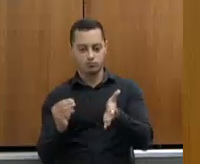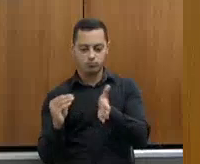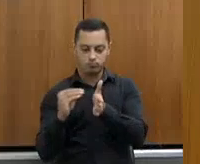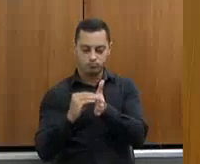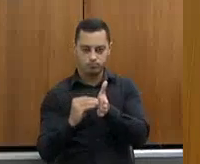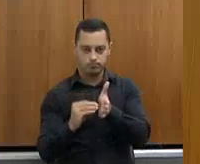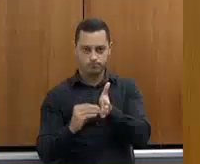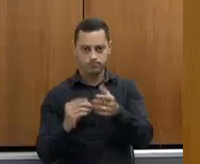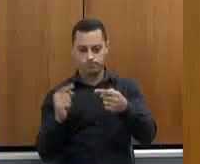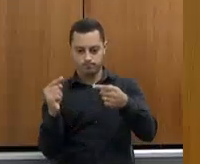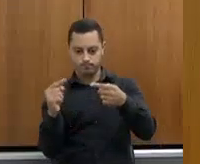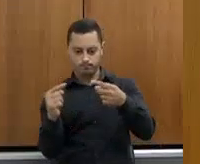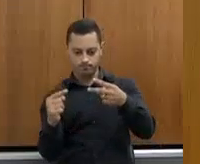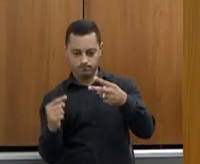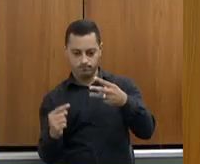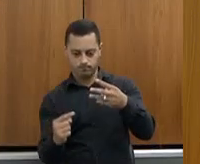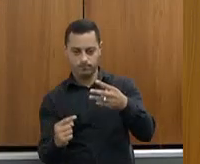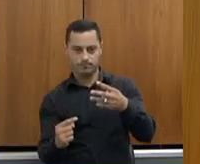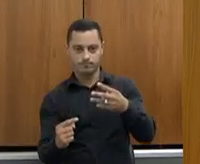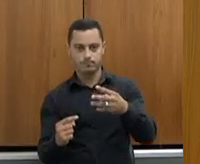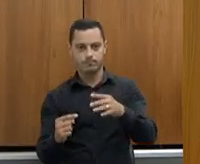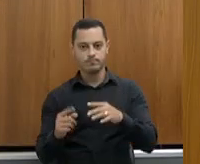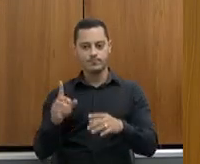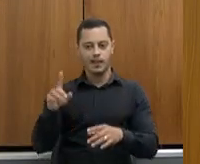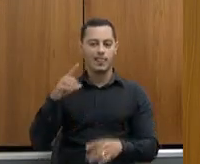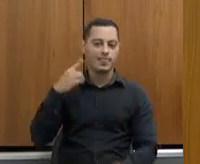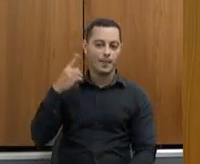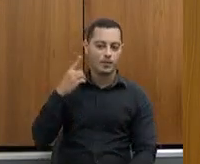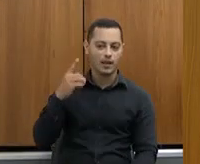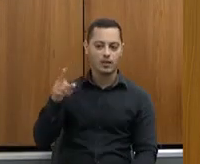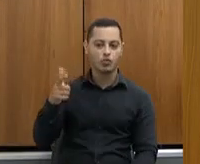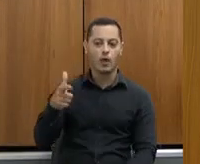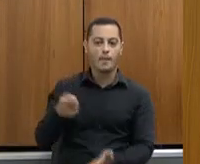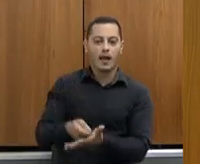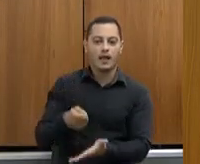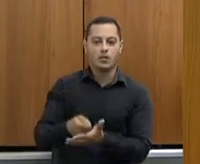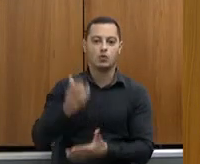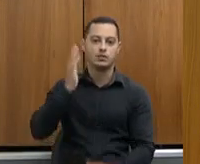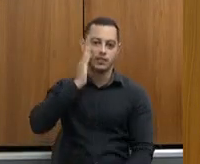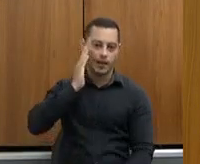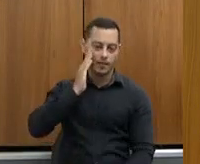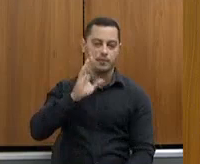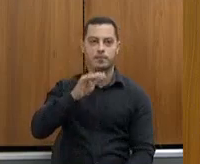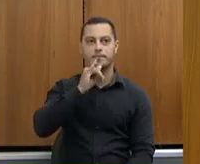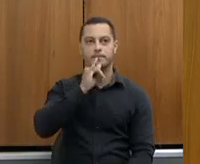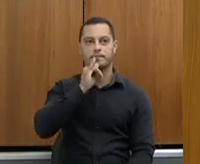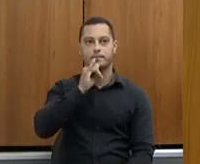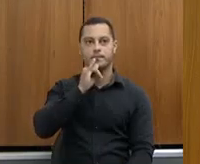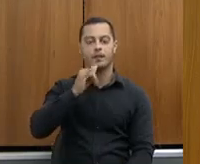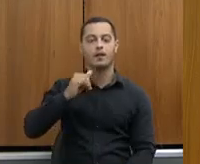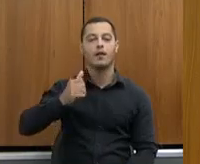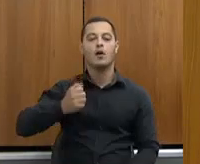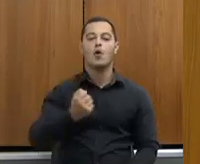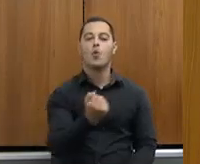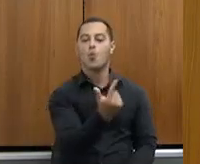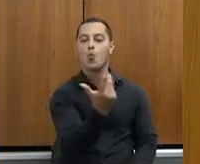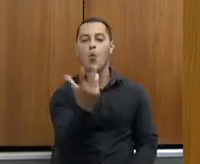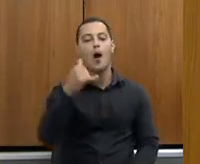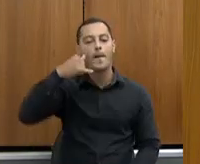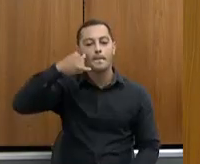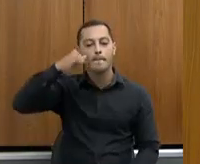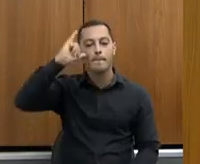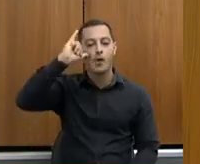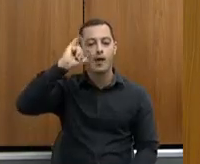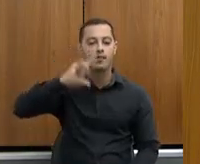Senhora que não é, não tem obrigação de saber nada disso, mas vamos lá. quantas cabeças de bovinos são vacinadas atualmente no